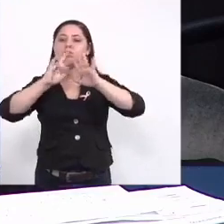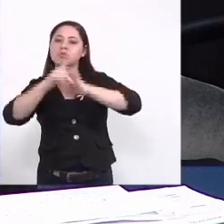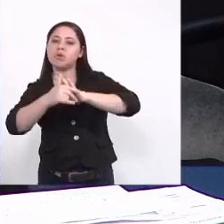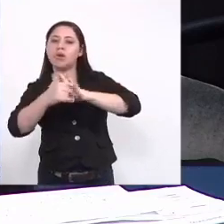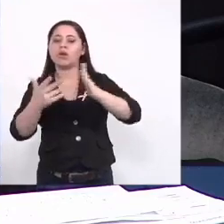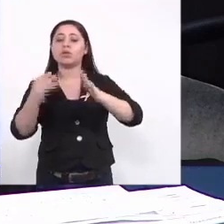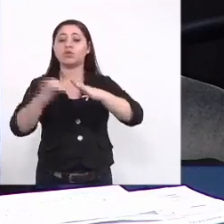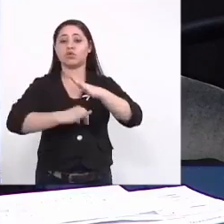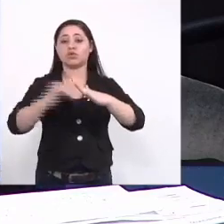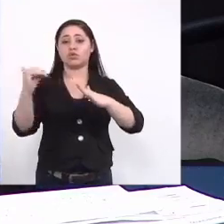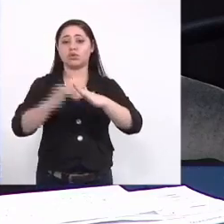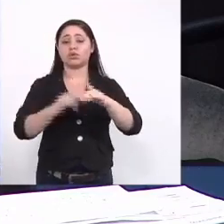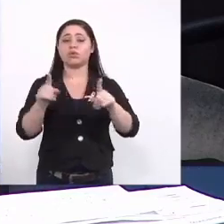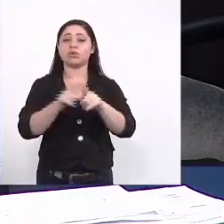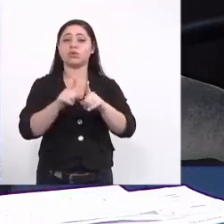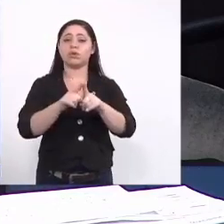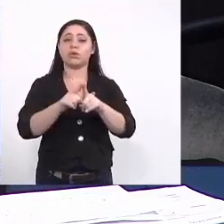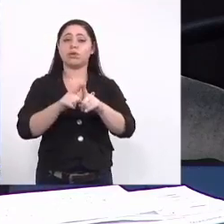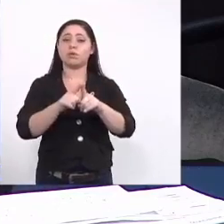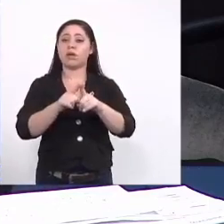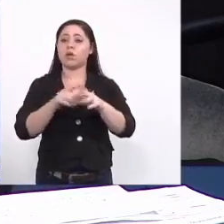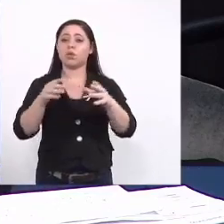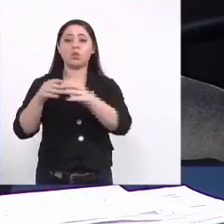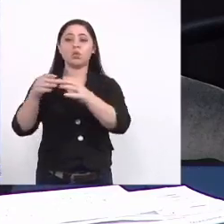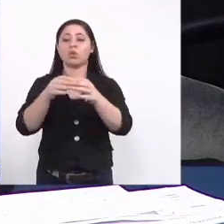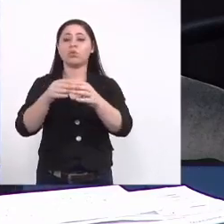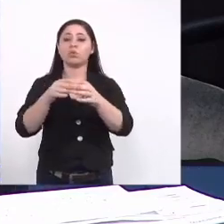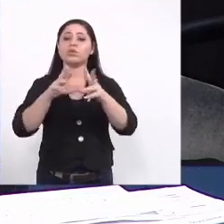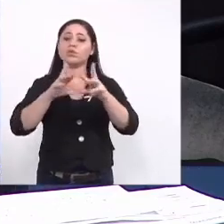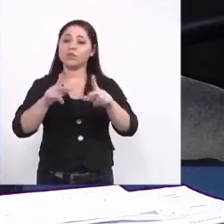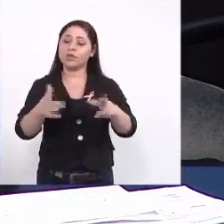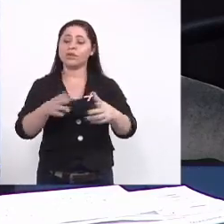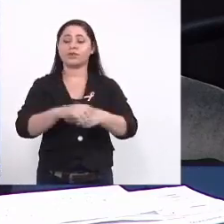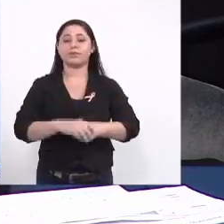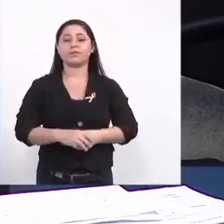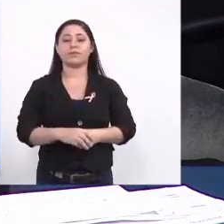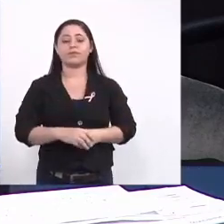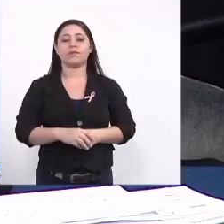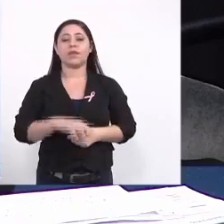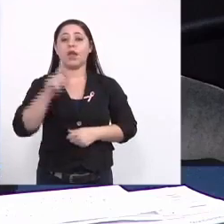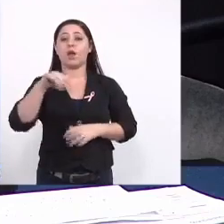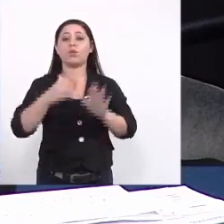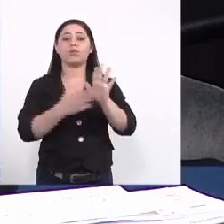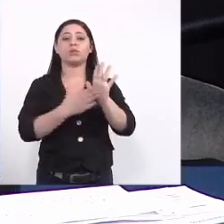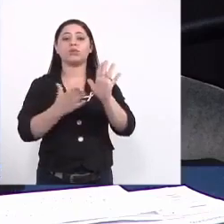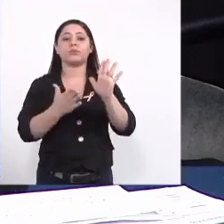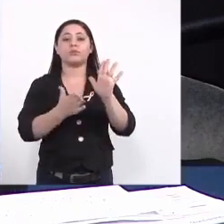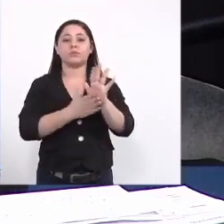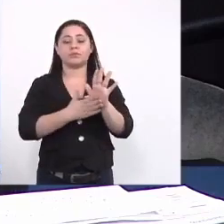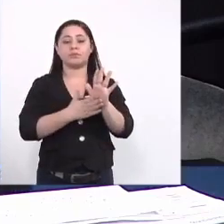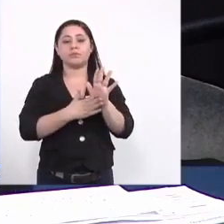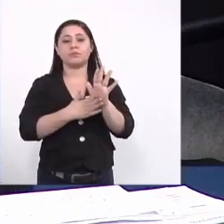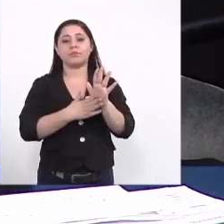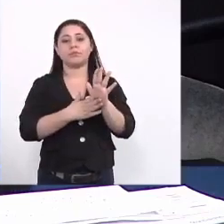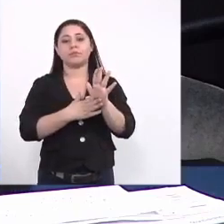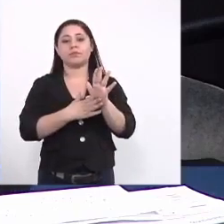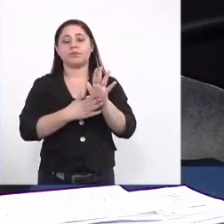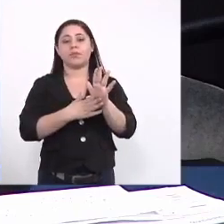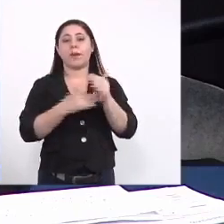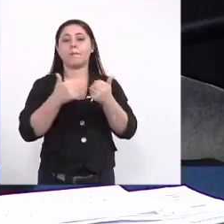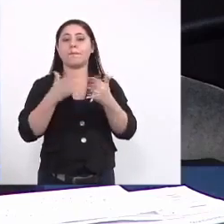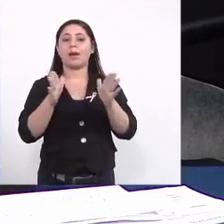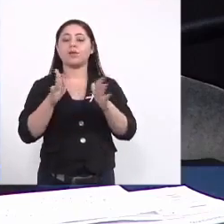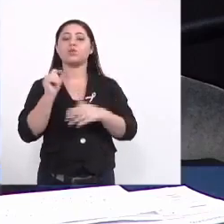instituições que tem públicos diferentes então essa é uma proposta estamos